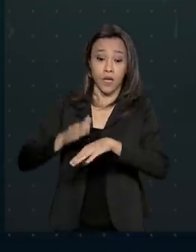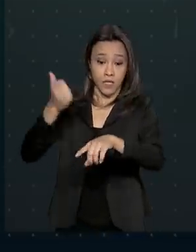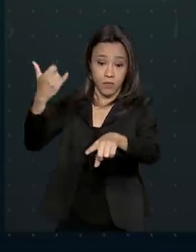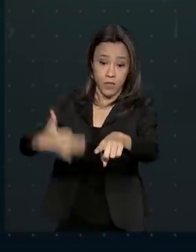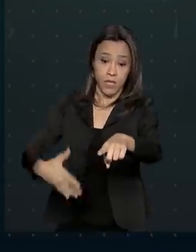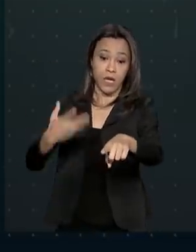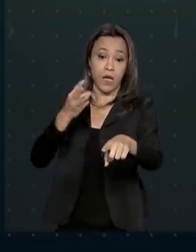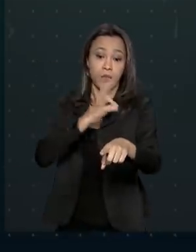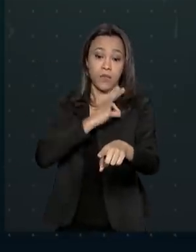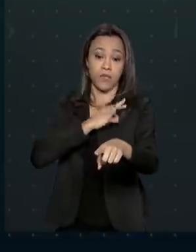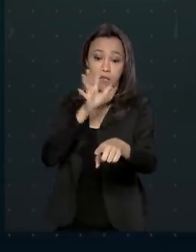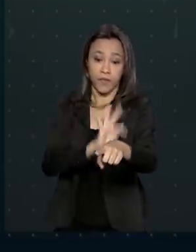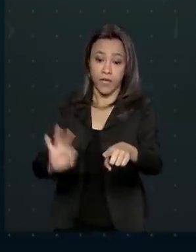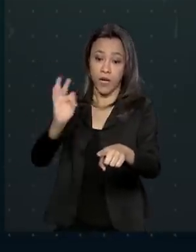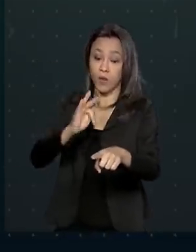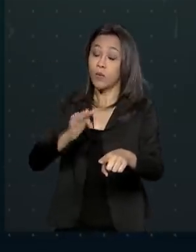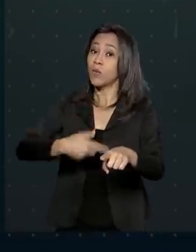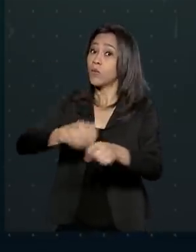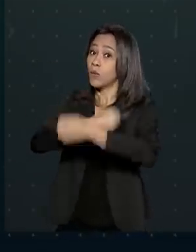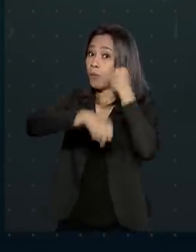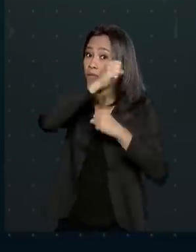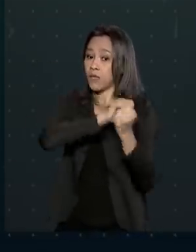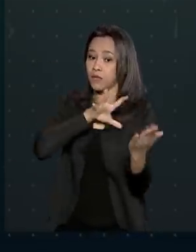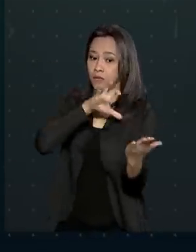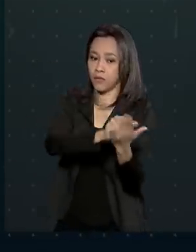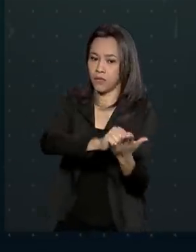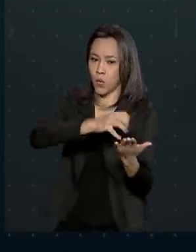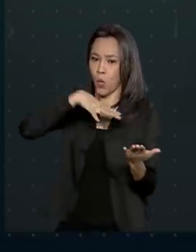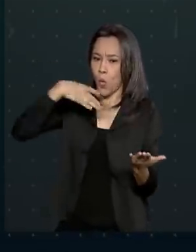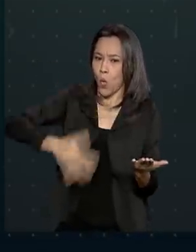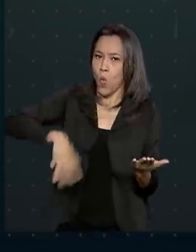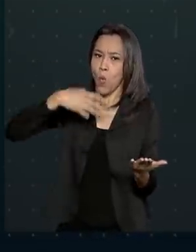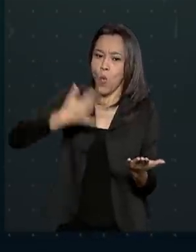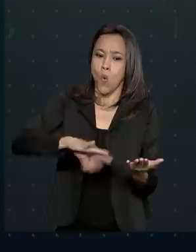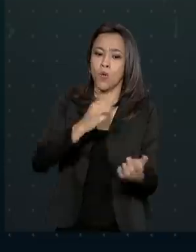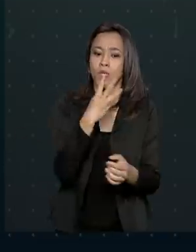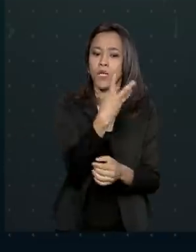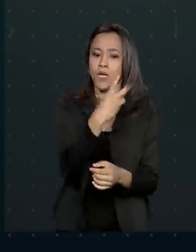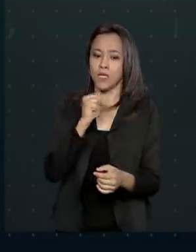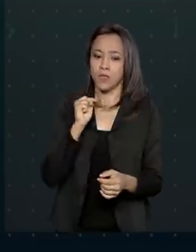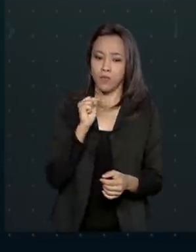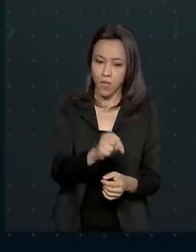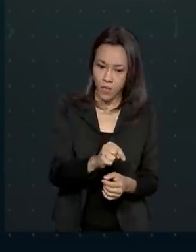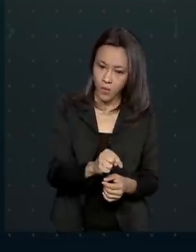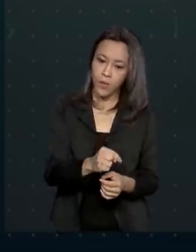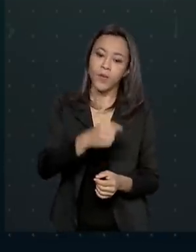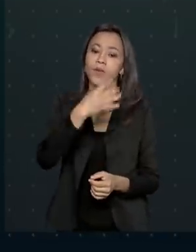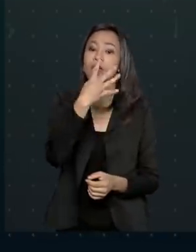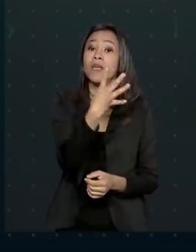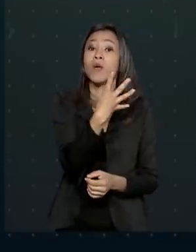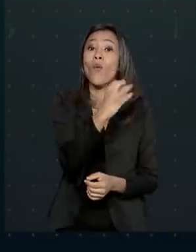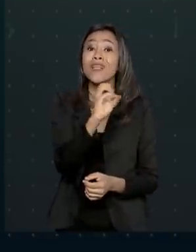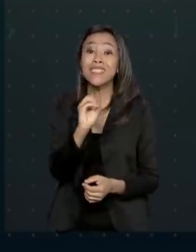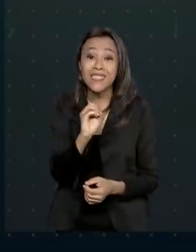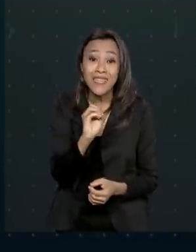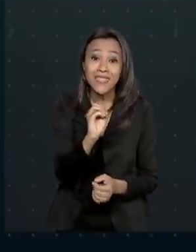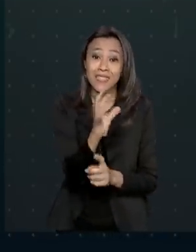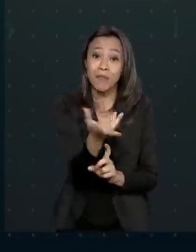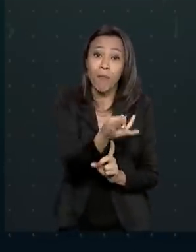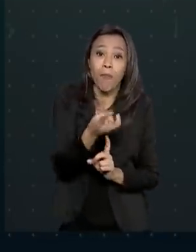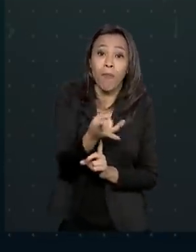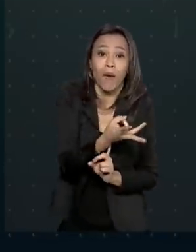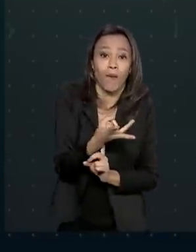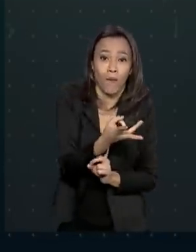passado foi registrado um recorde com a destruição de cerca de 3.400 toneladas de pés de maconha.